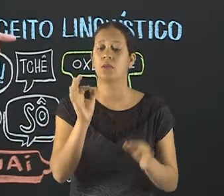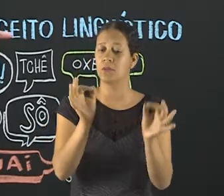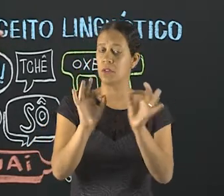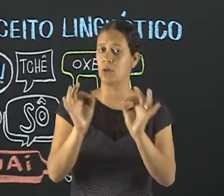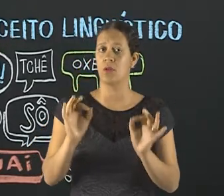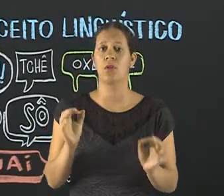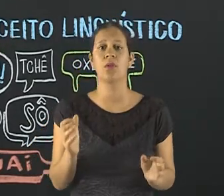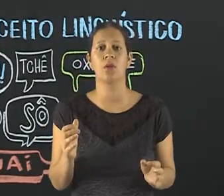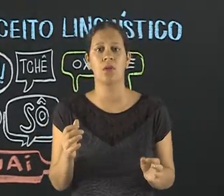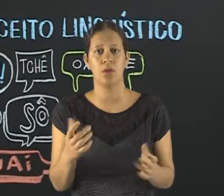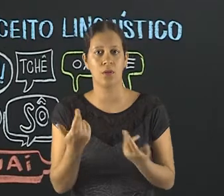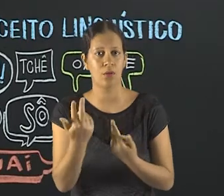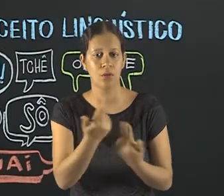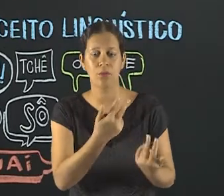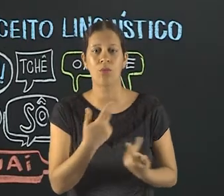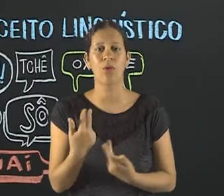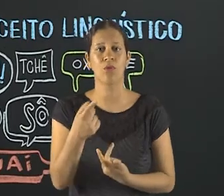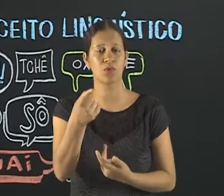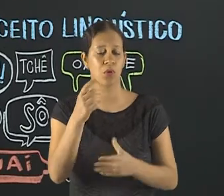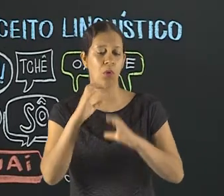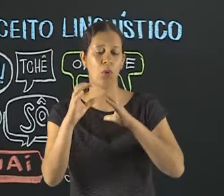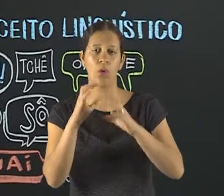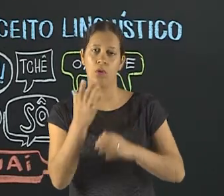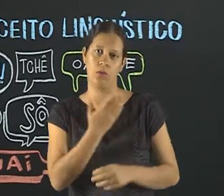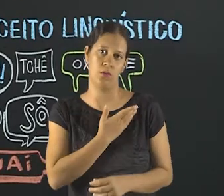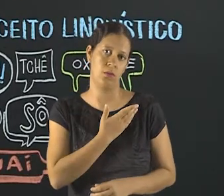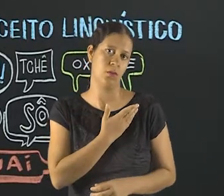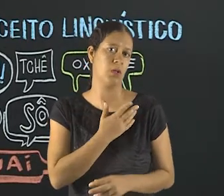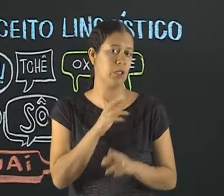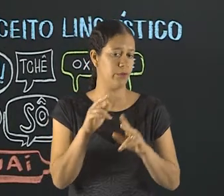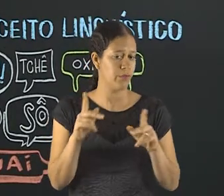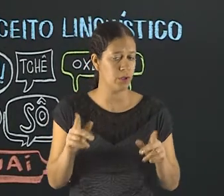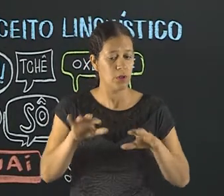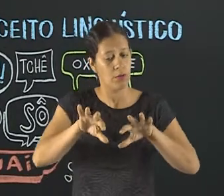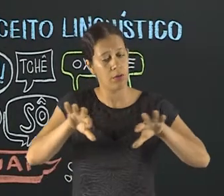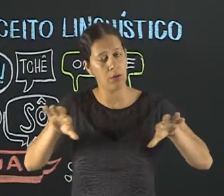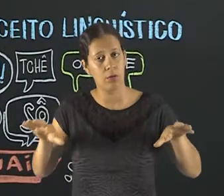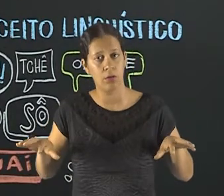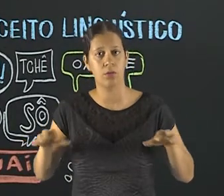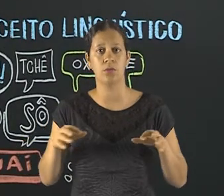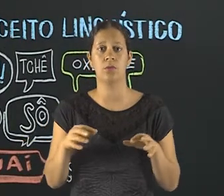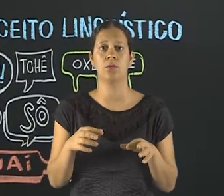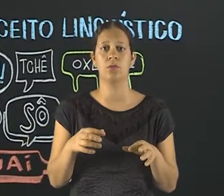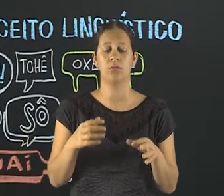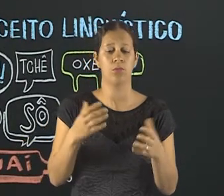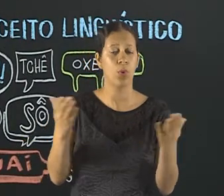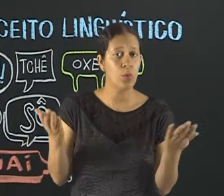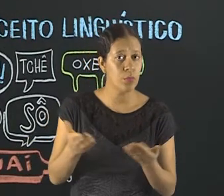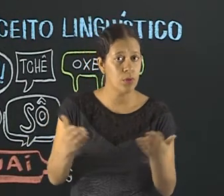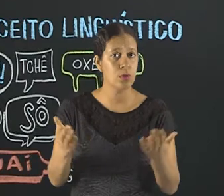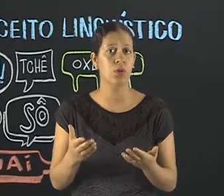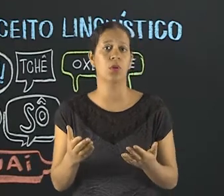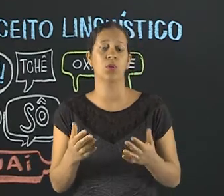não vai ser igual à comunicação que você utiliza com os seus amigos. Existem distinções importantes, situacionais, contextuais, que